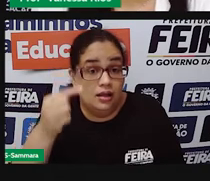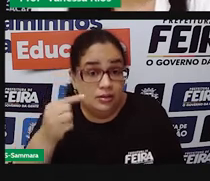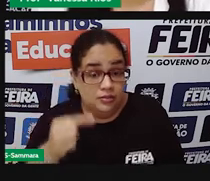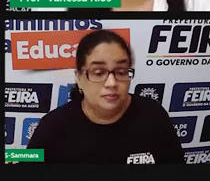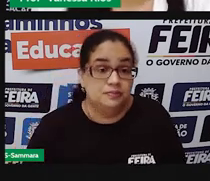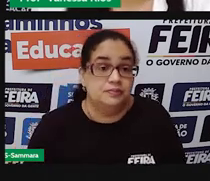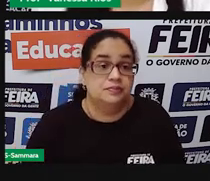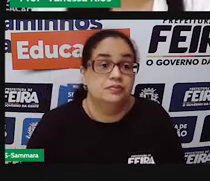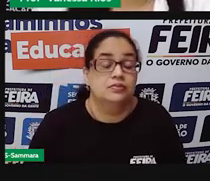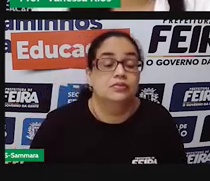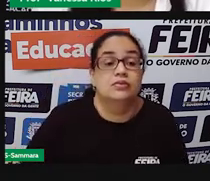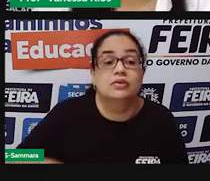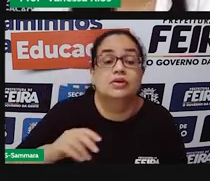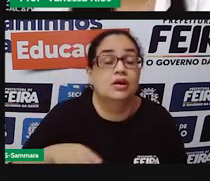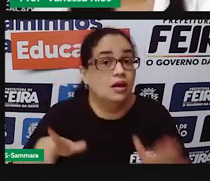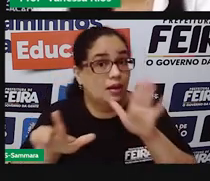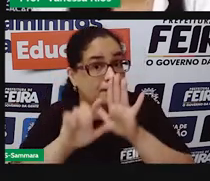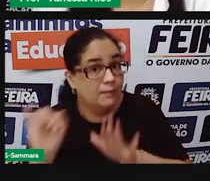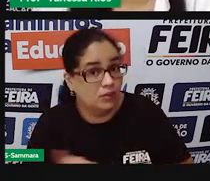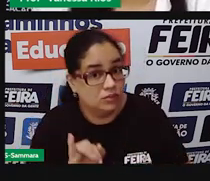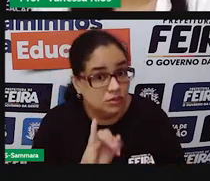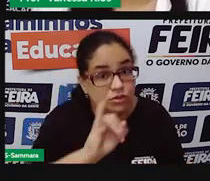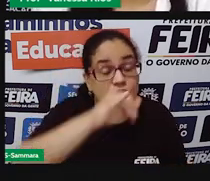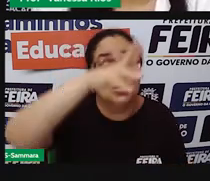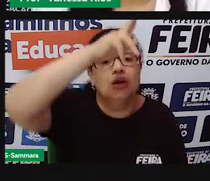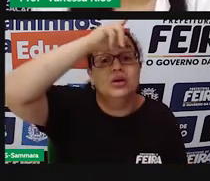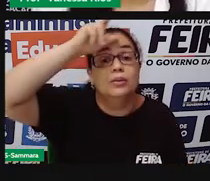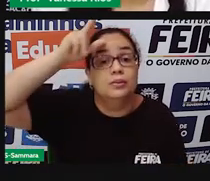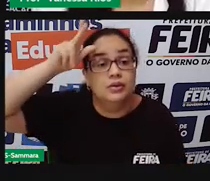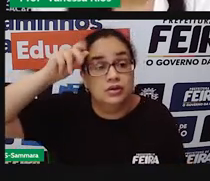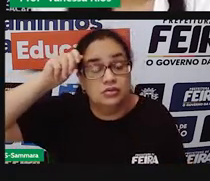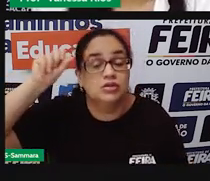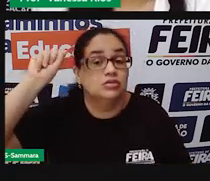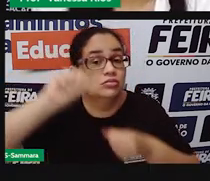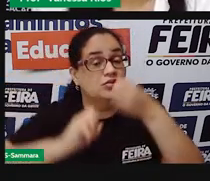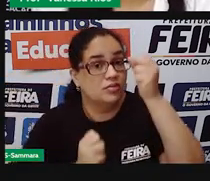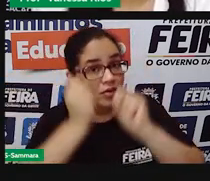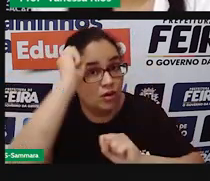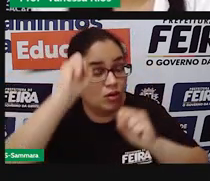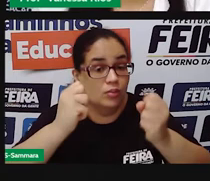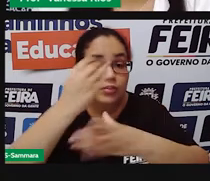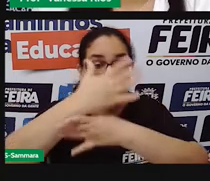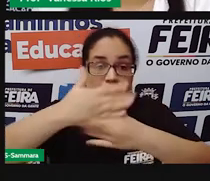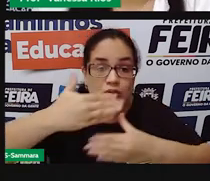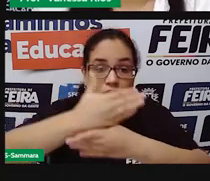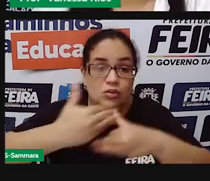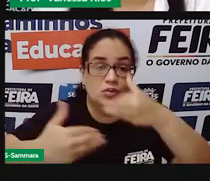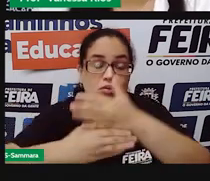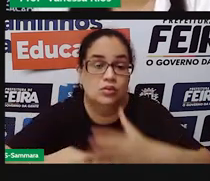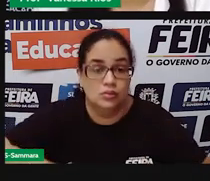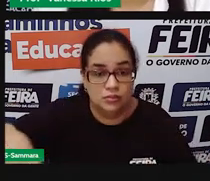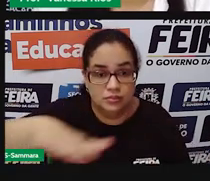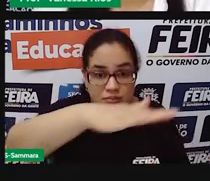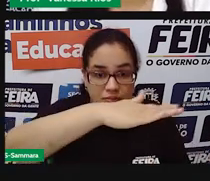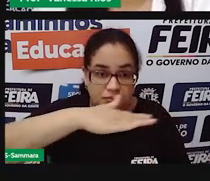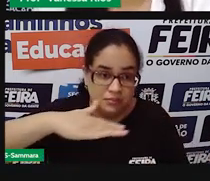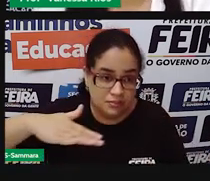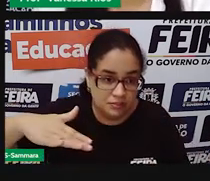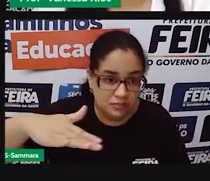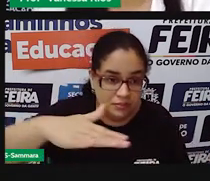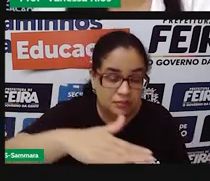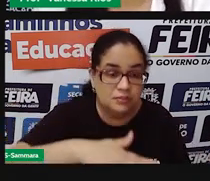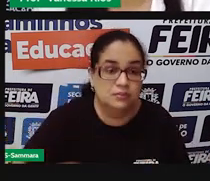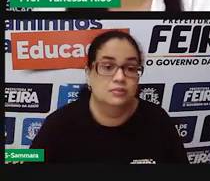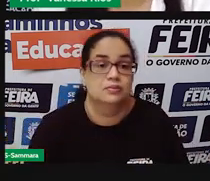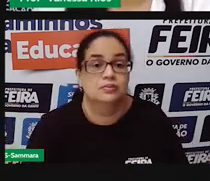além disso, é papel aí do prefeito realizar obras como pavimentação de ruas, construção